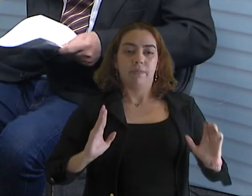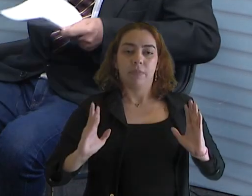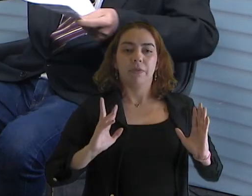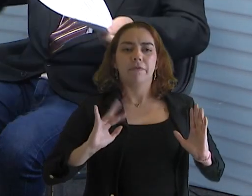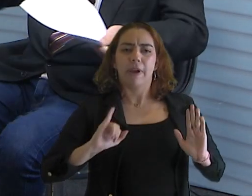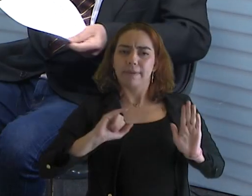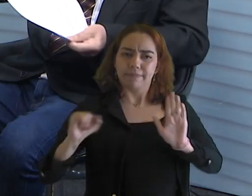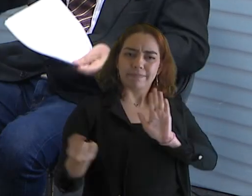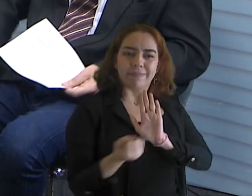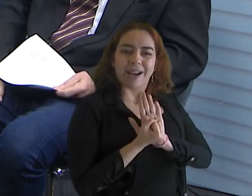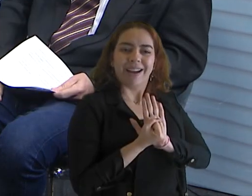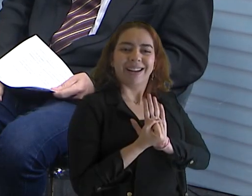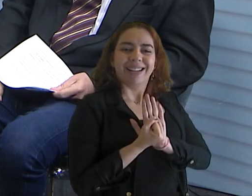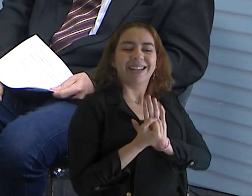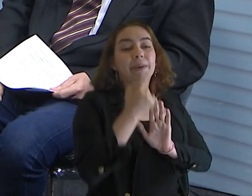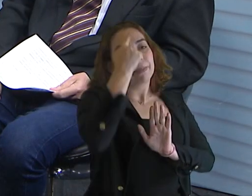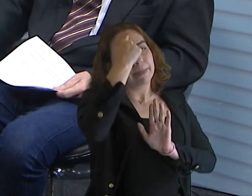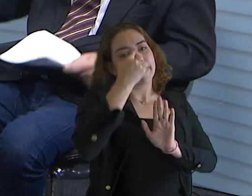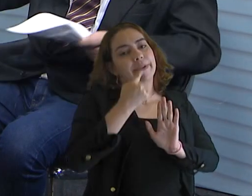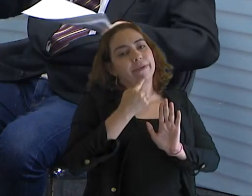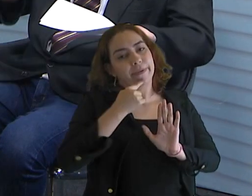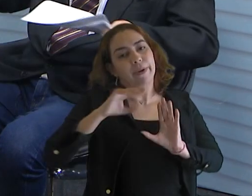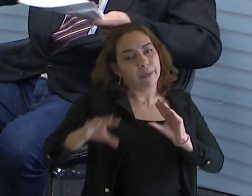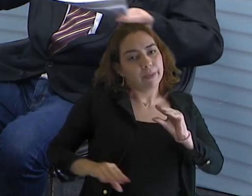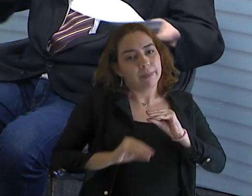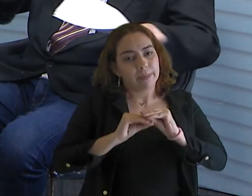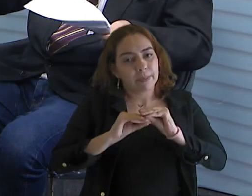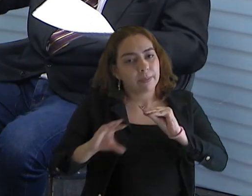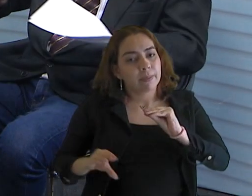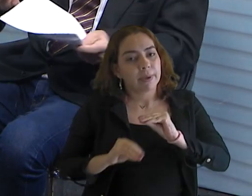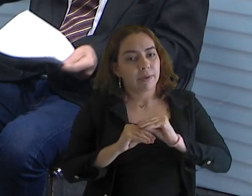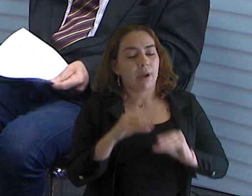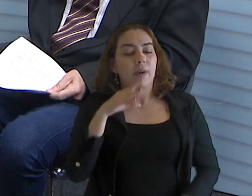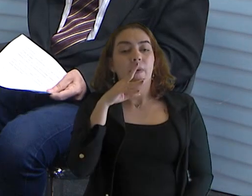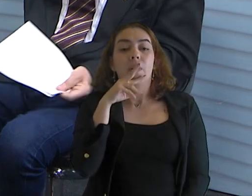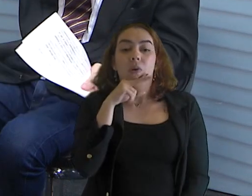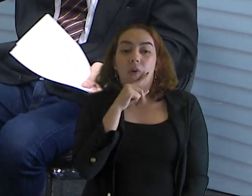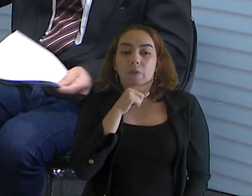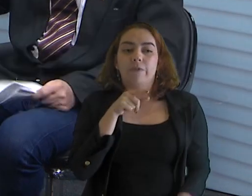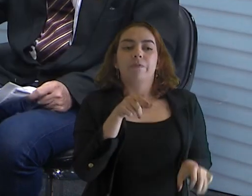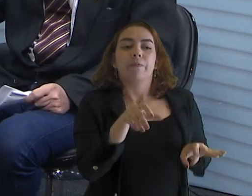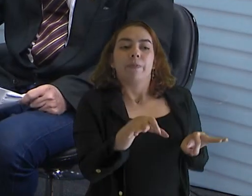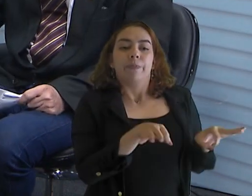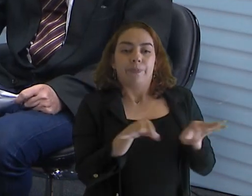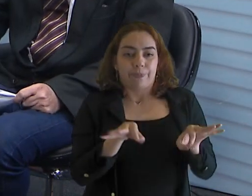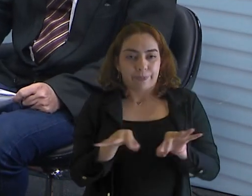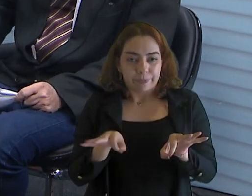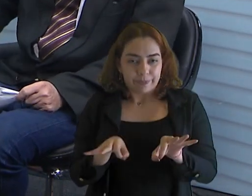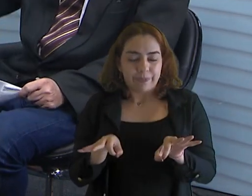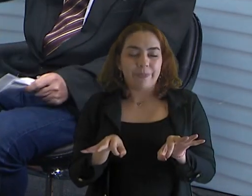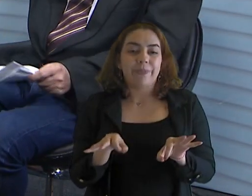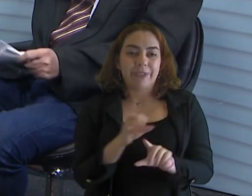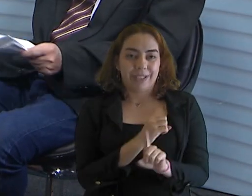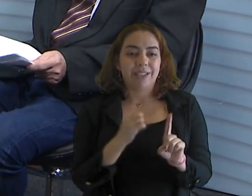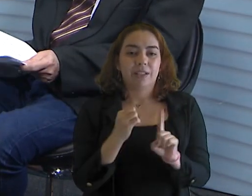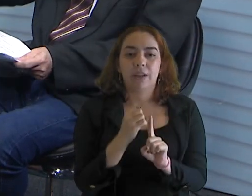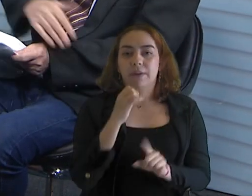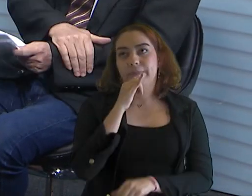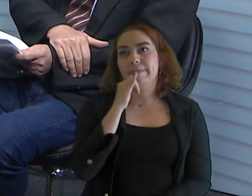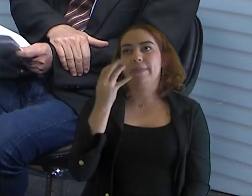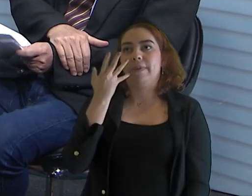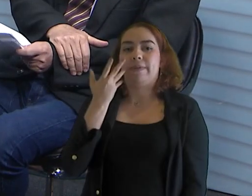marca e vai, evidentemente, operar algumas questões, como o senhor citou aí, a política da infância.